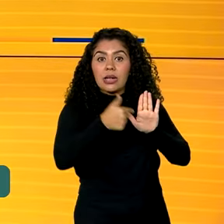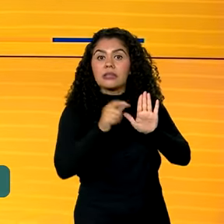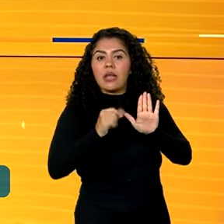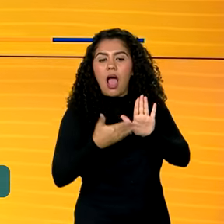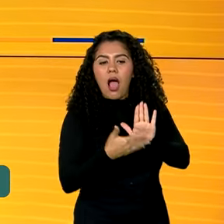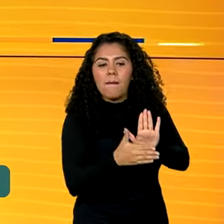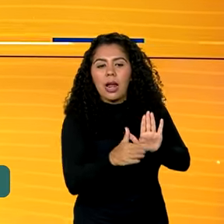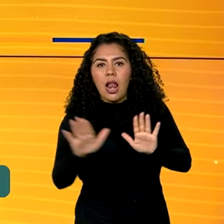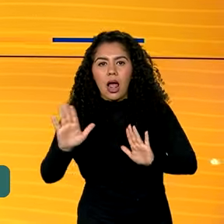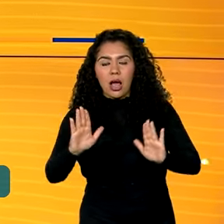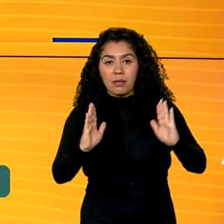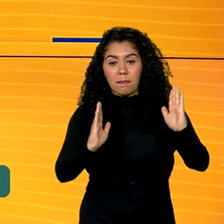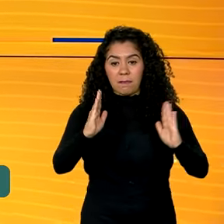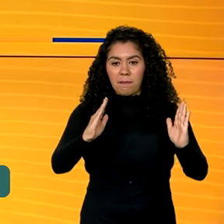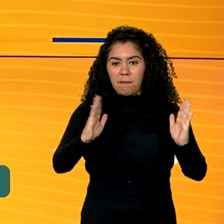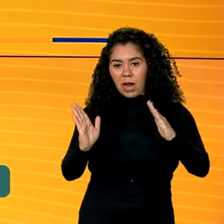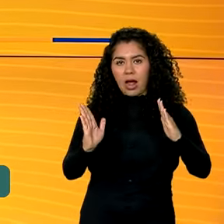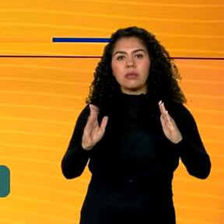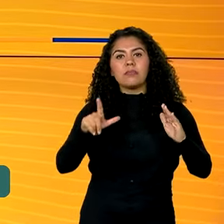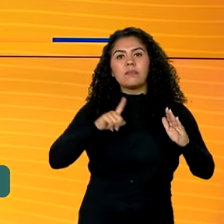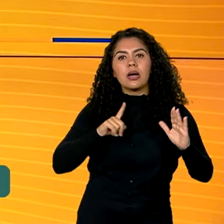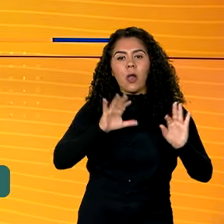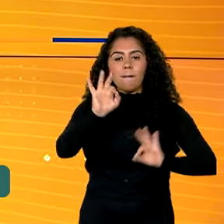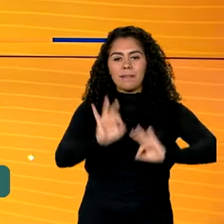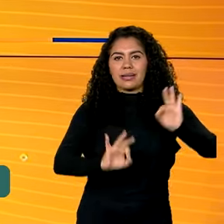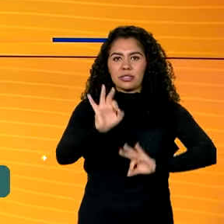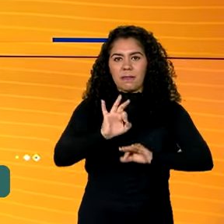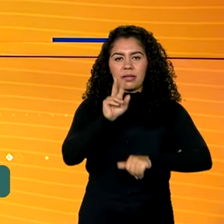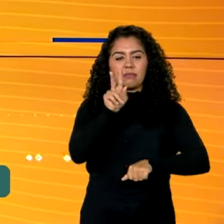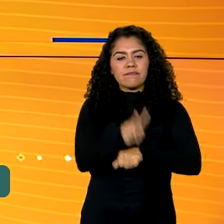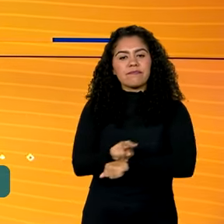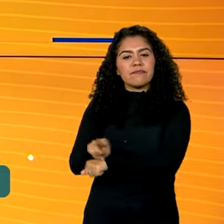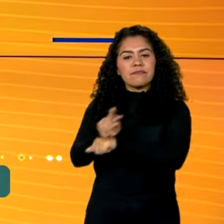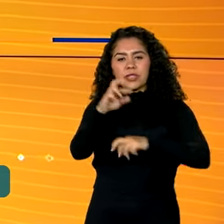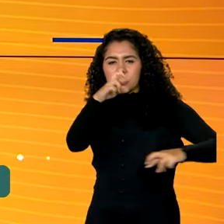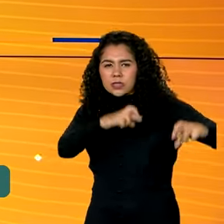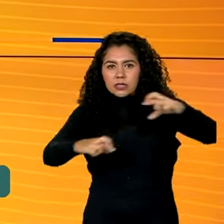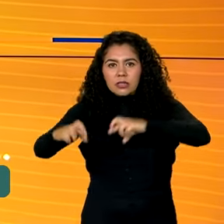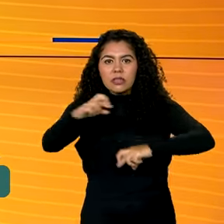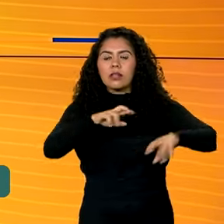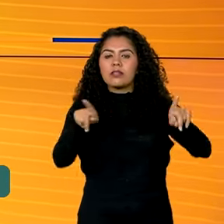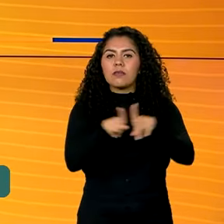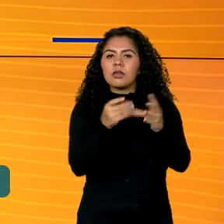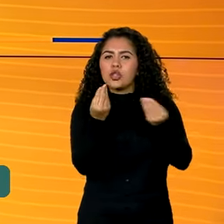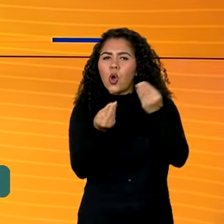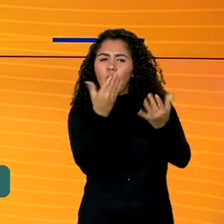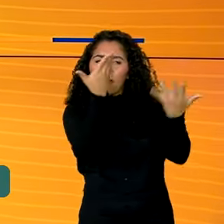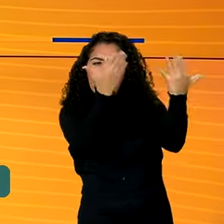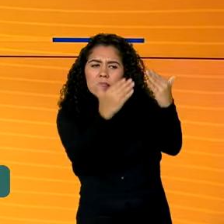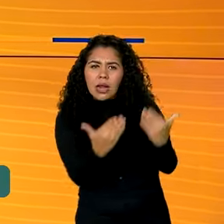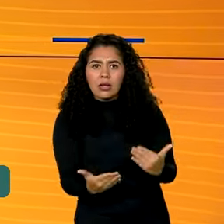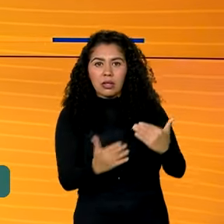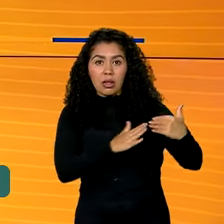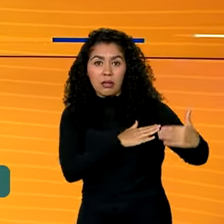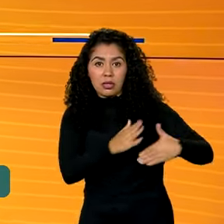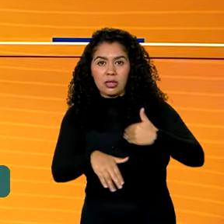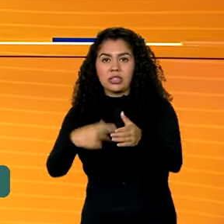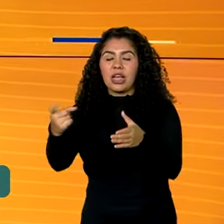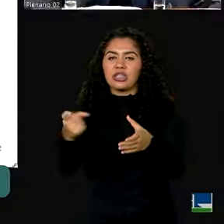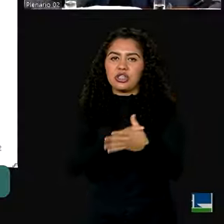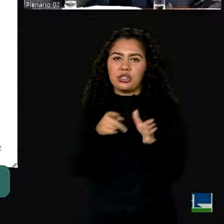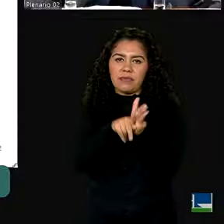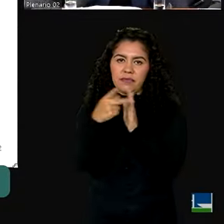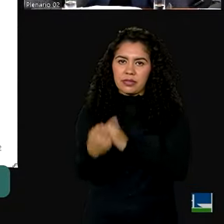prazos para o planejamento fiscal e também uma nova ferramenta de análise da trajetória da dívida pública.